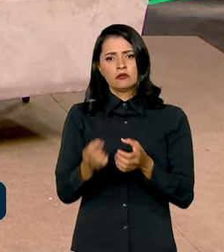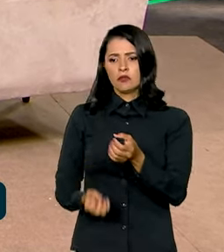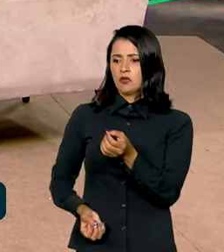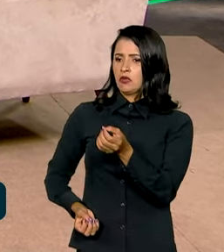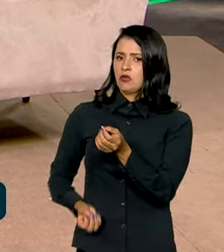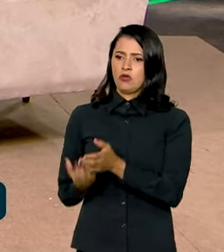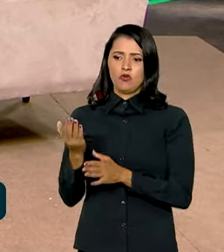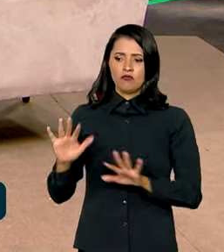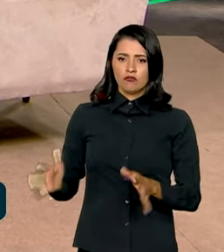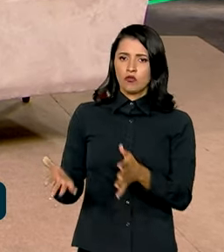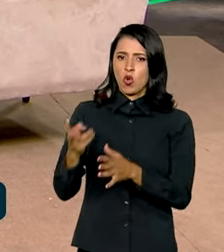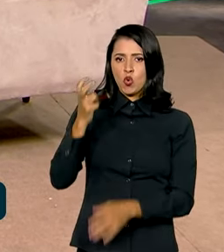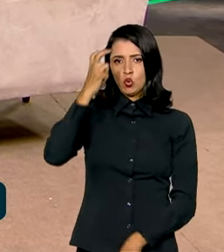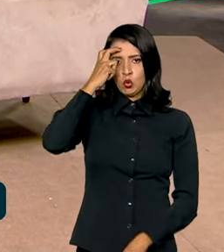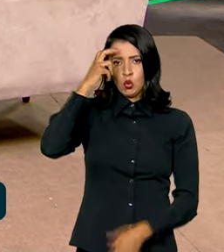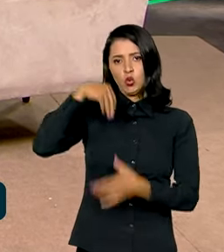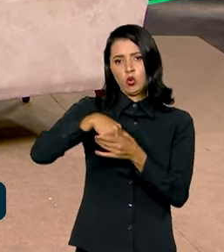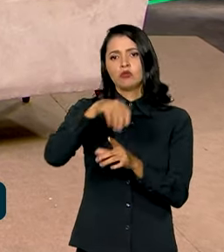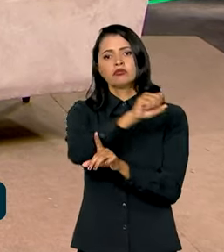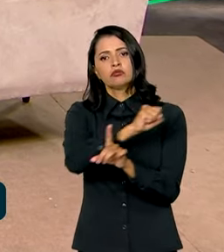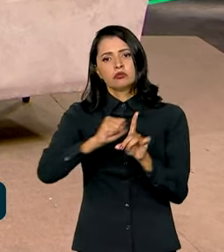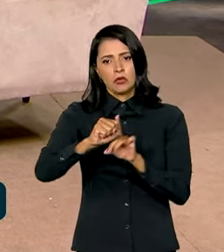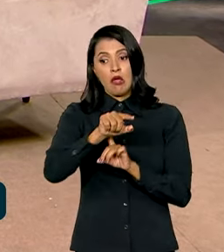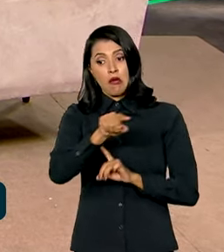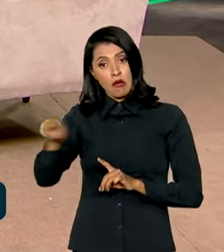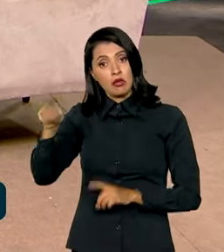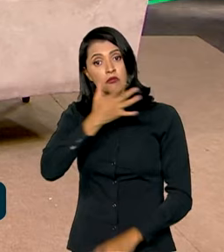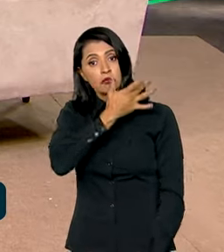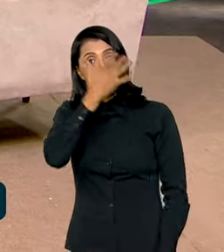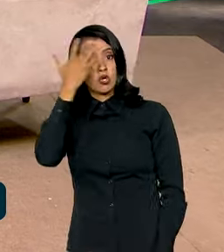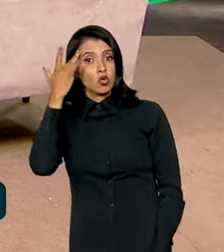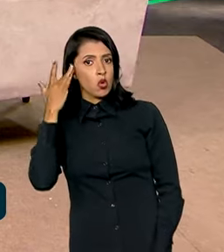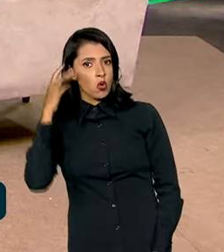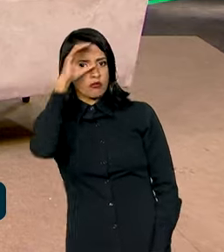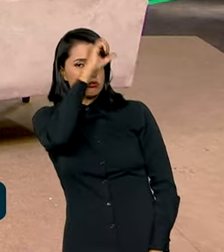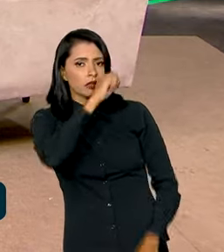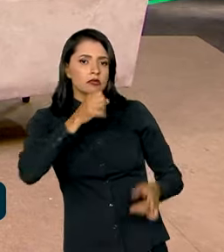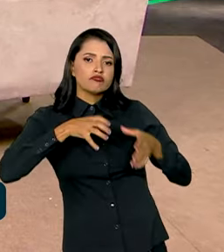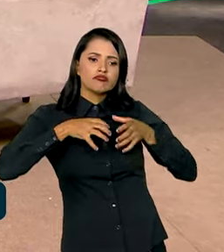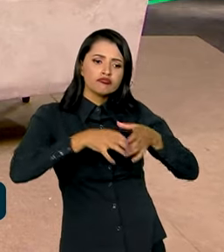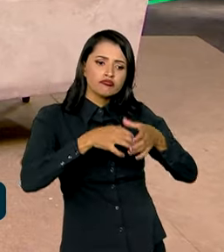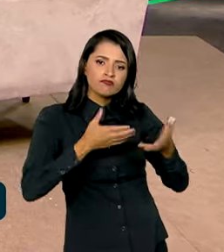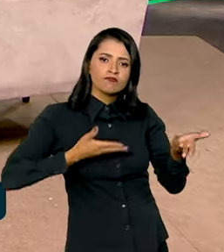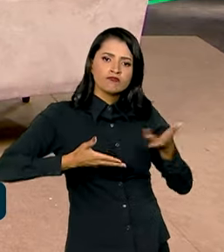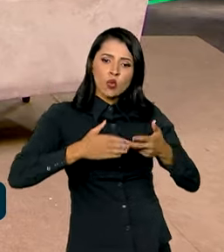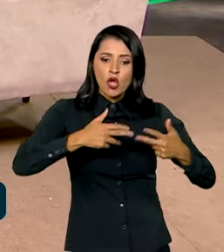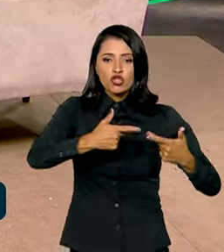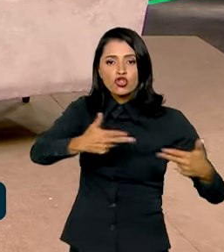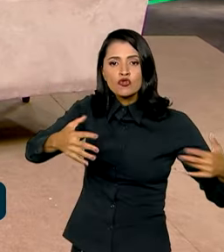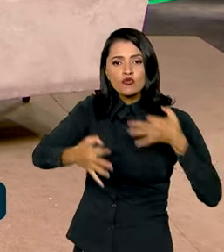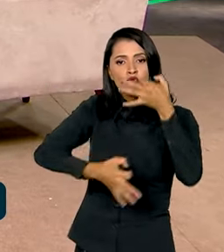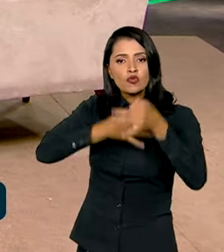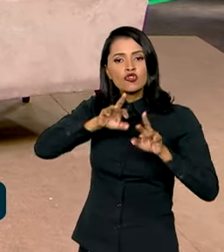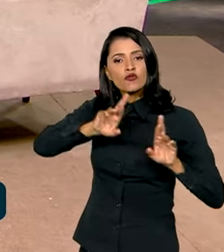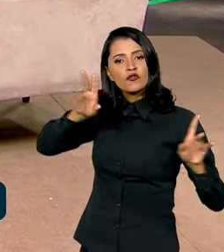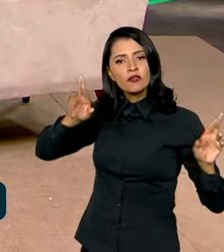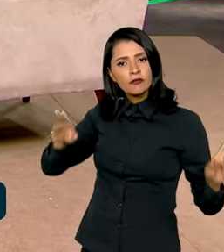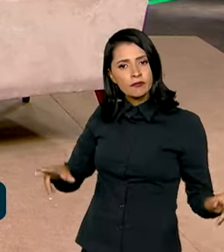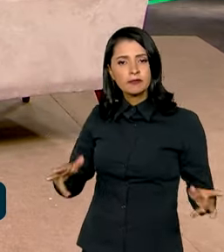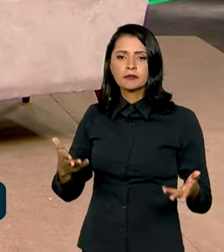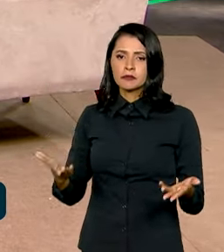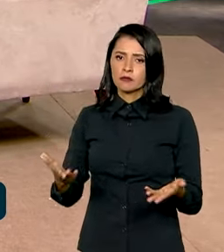cultura na sociedade, onde as pessoas aprendem a conviver com a divergência, com o contraditório,